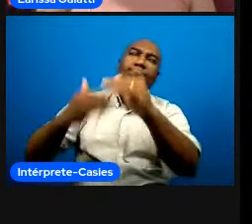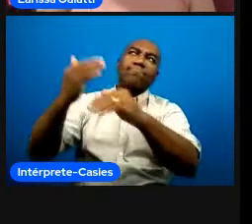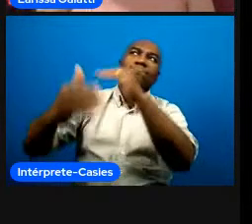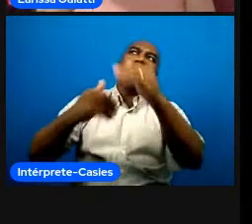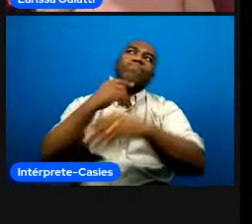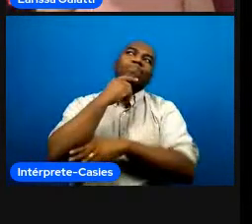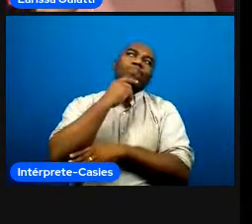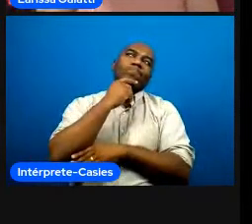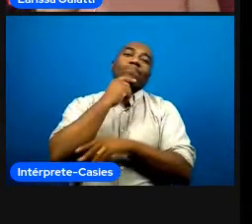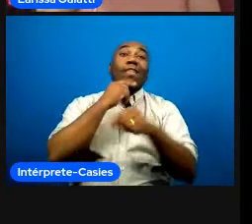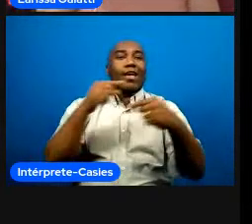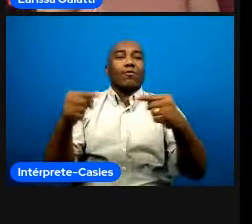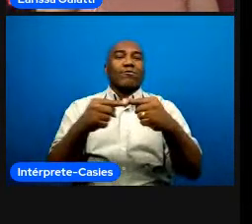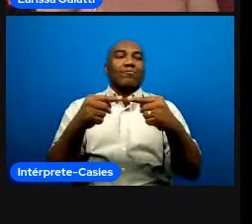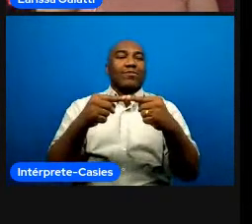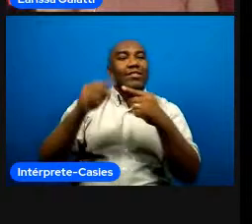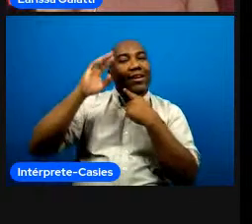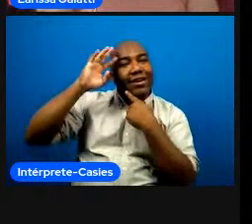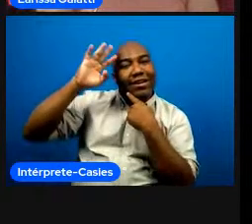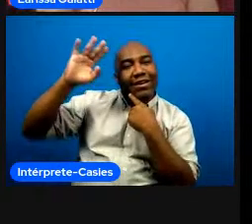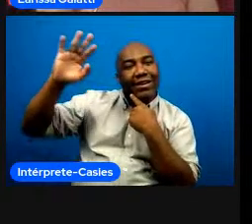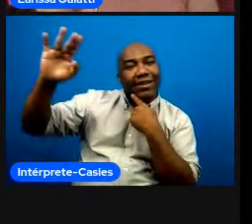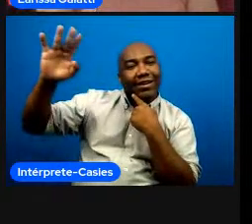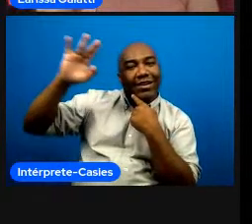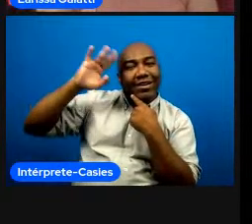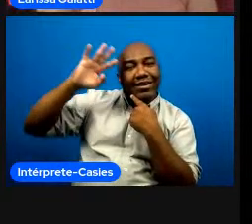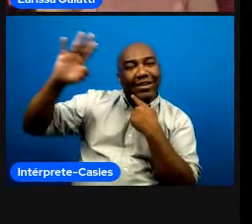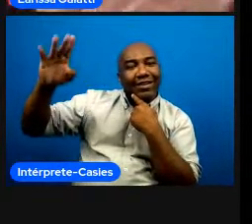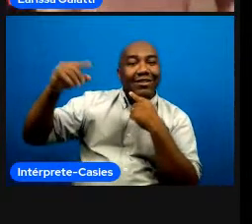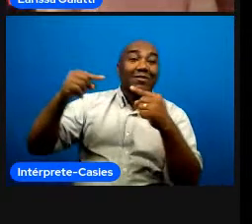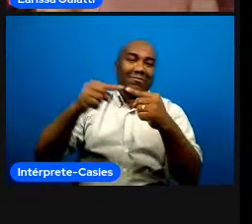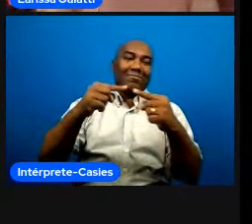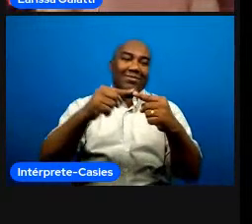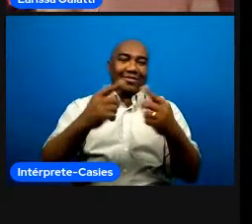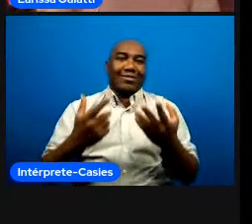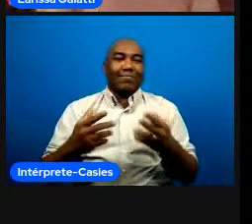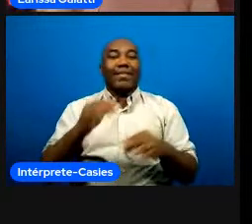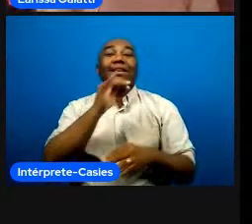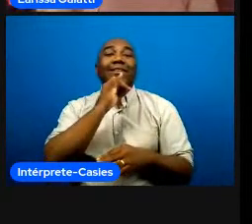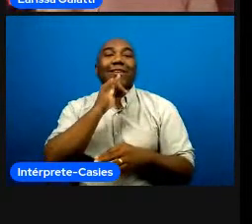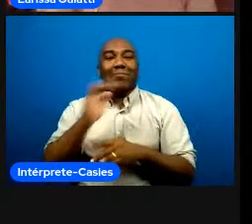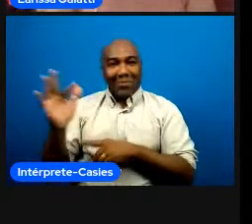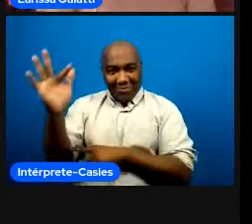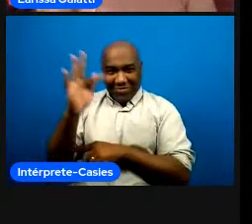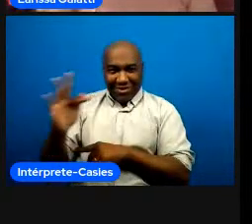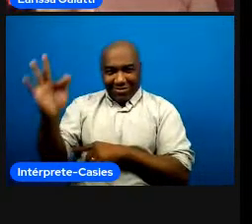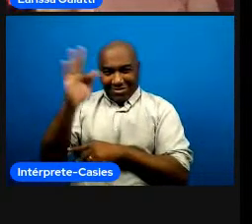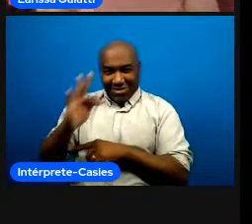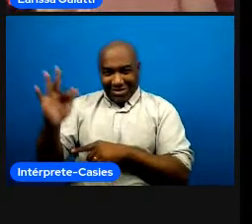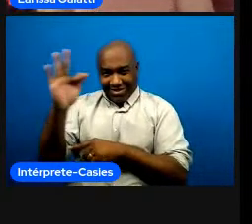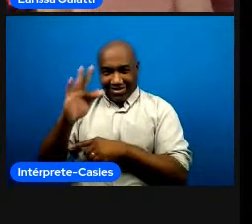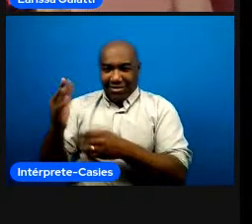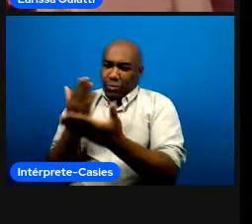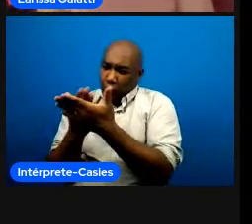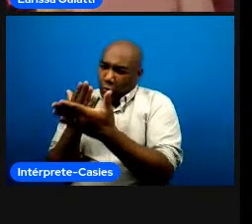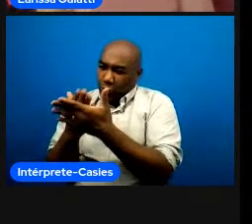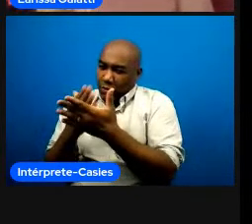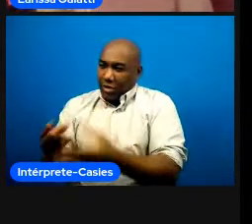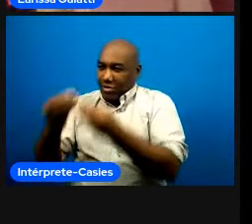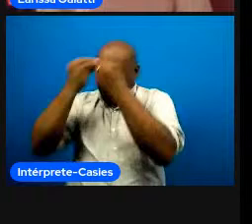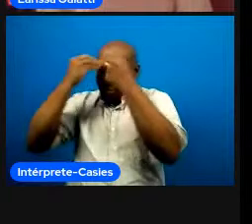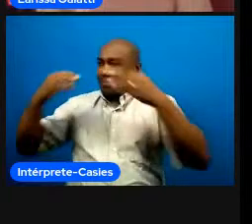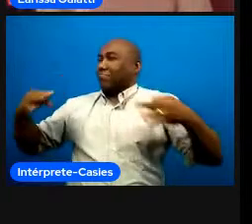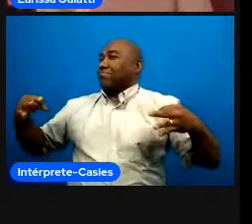né por isso que só fazer a faculdade não resolve o nosso problema só né como se fosse fácil fazer faculdade a gente às vezes vai fazer uma especialização